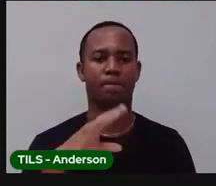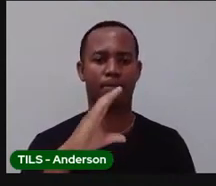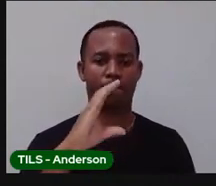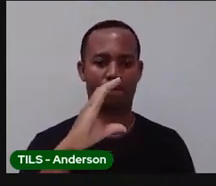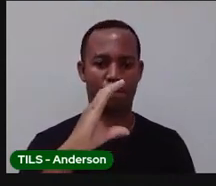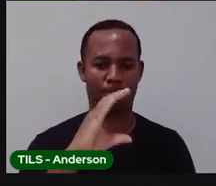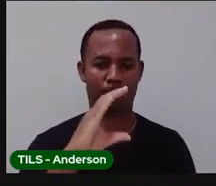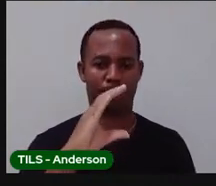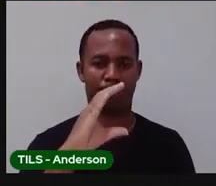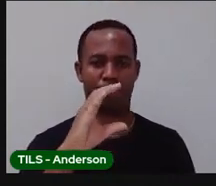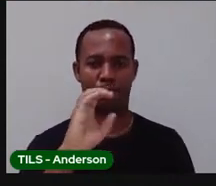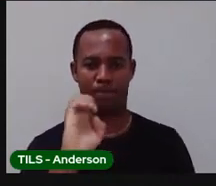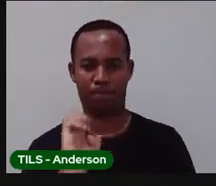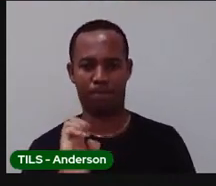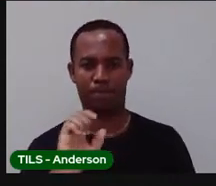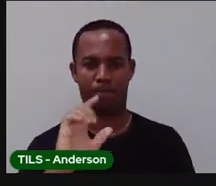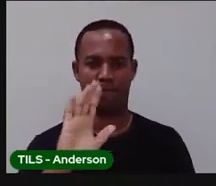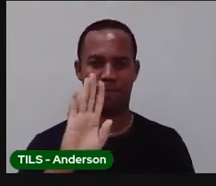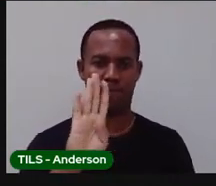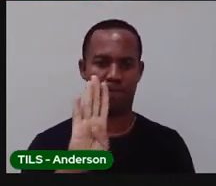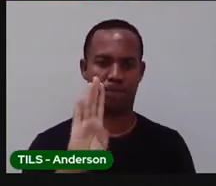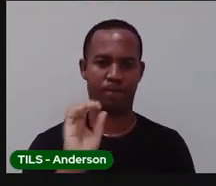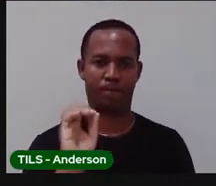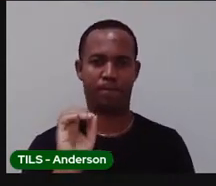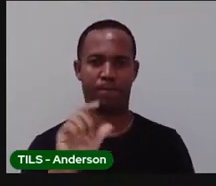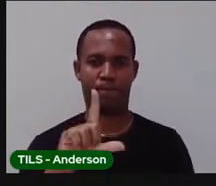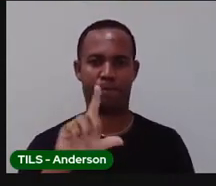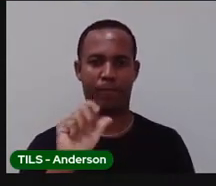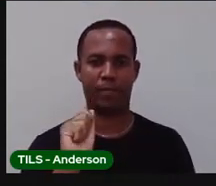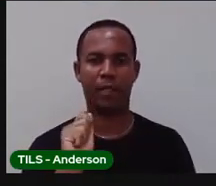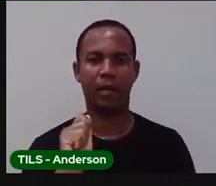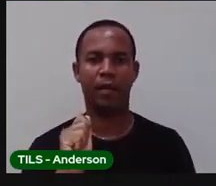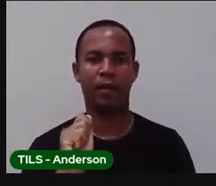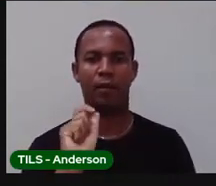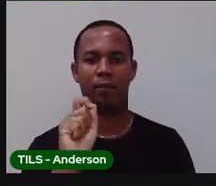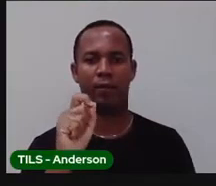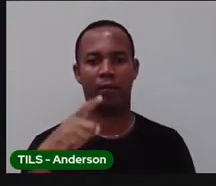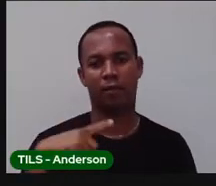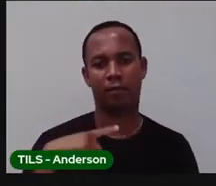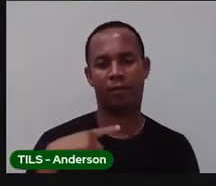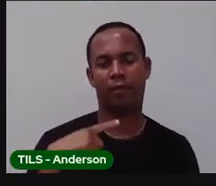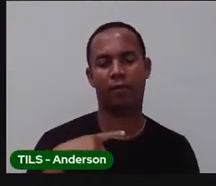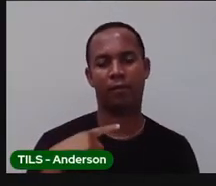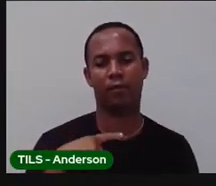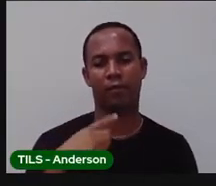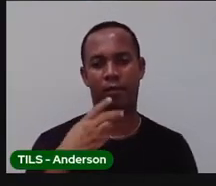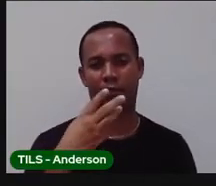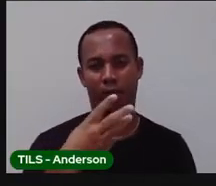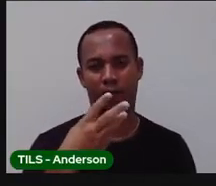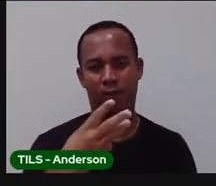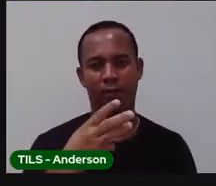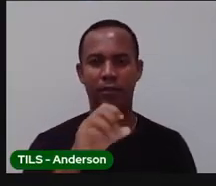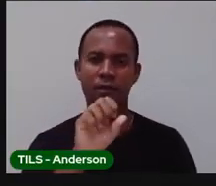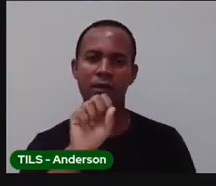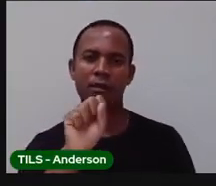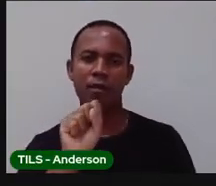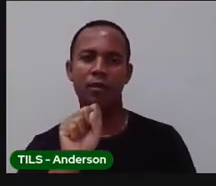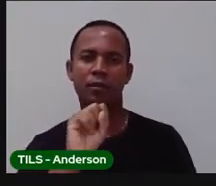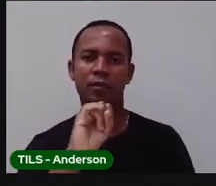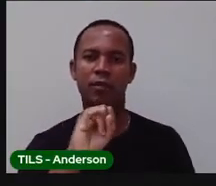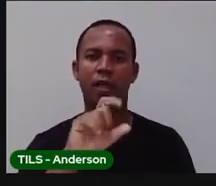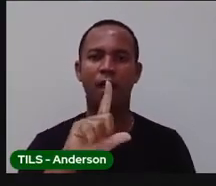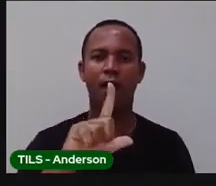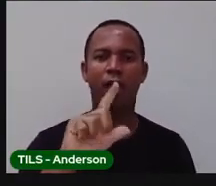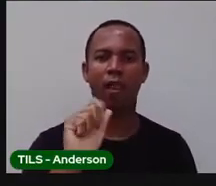Ce-bo-lá. E a pró foi mexendo a boca quantas vezes? Três vezes. Vamos lá. Olha de